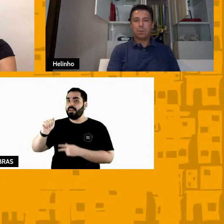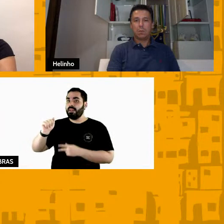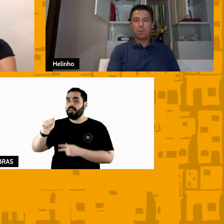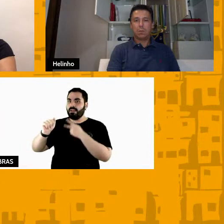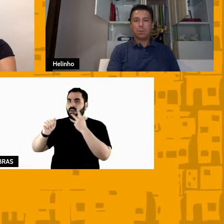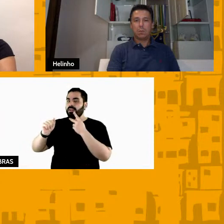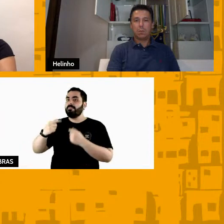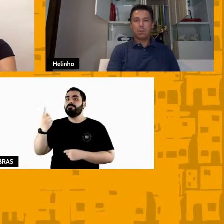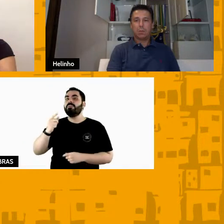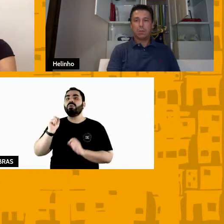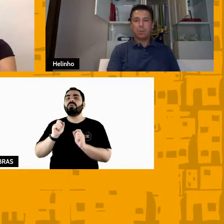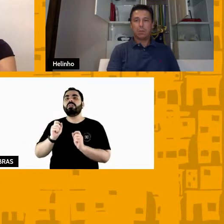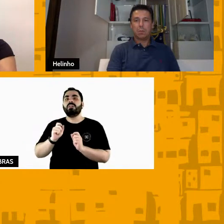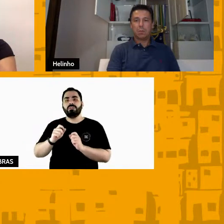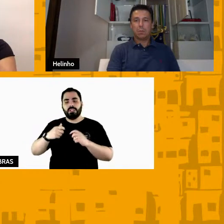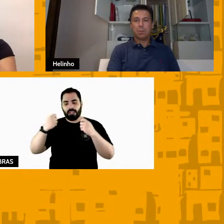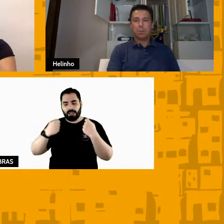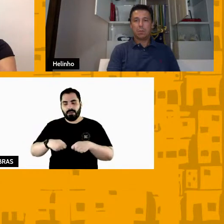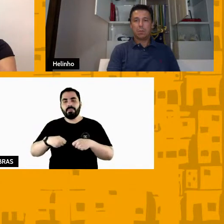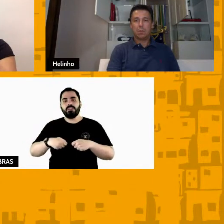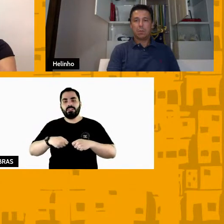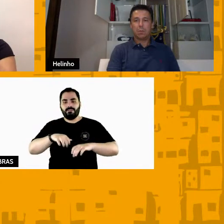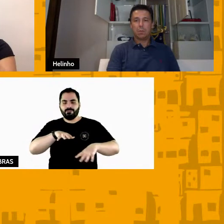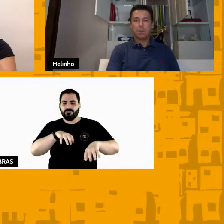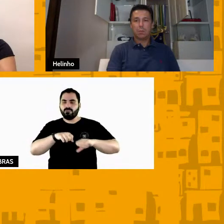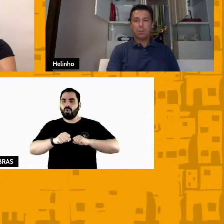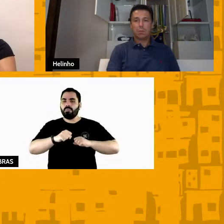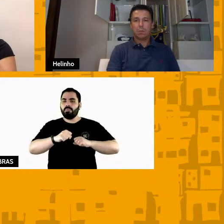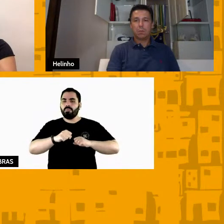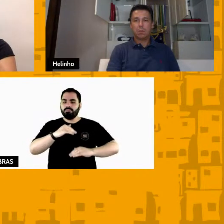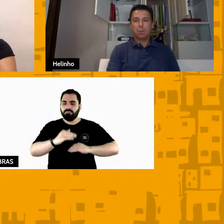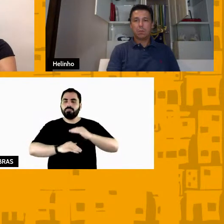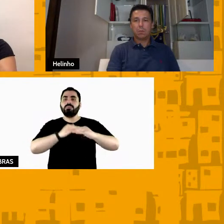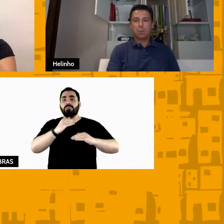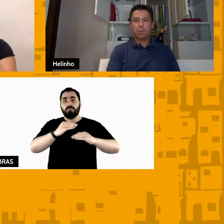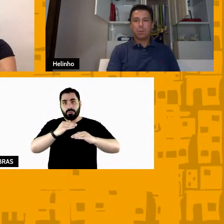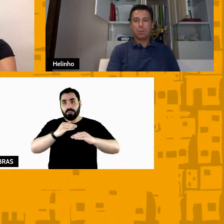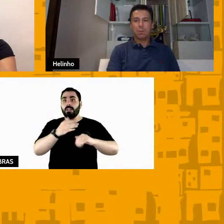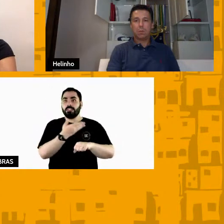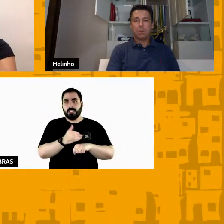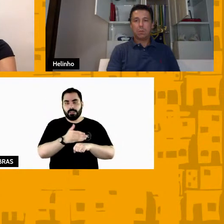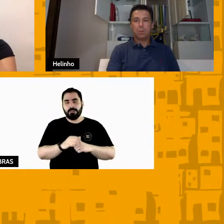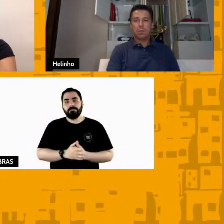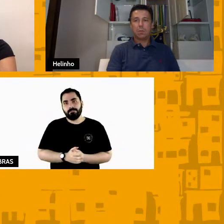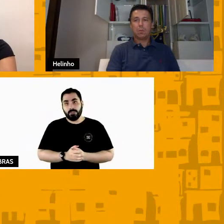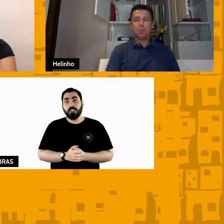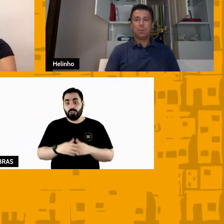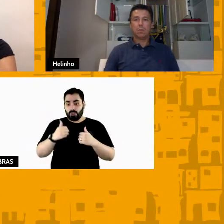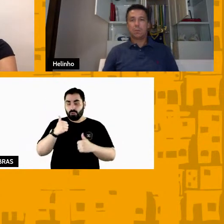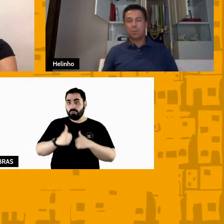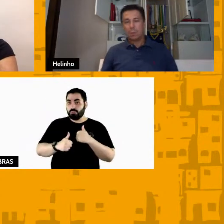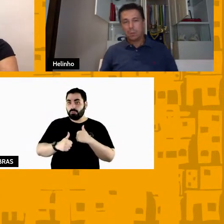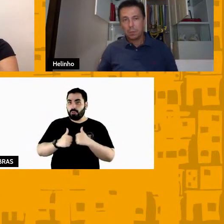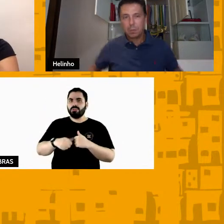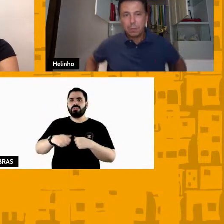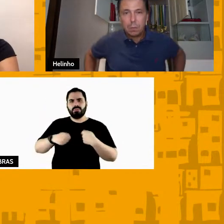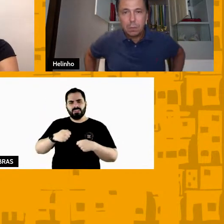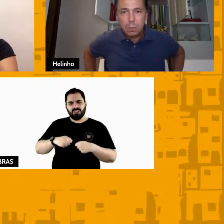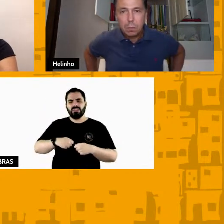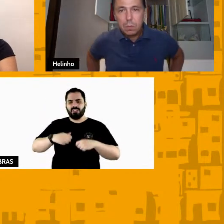tecnicamente para aquilo para aquilo que você vai executar aí no esporte você precisa estar muito bem capacitado estudar